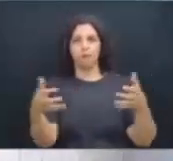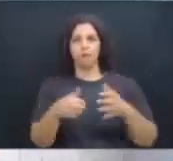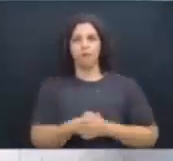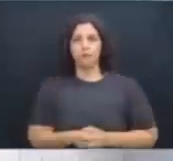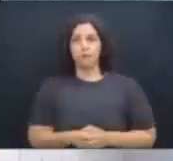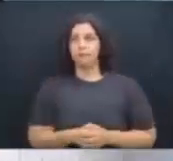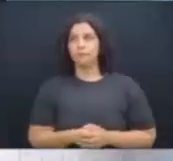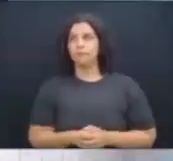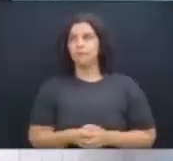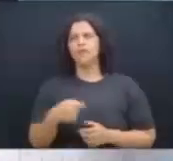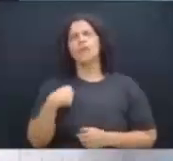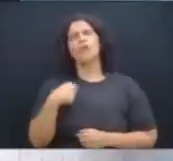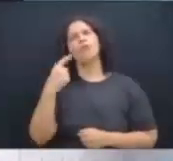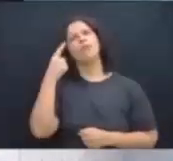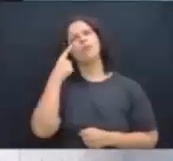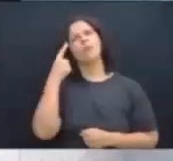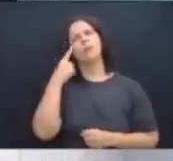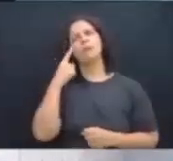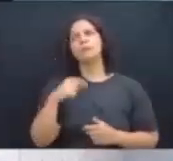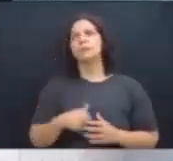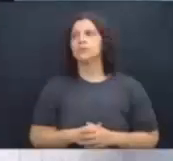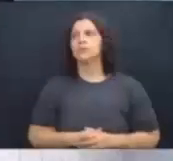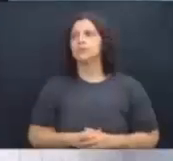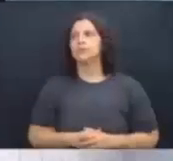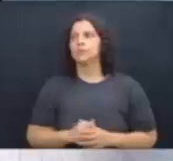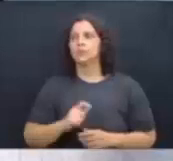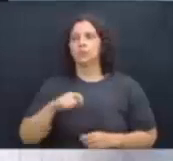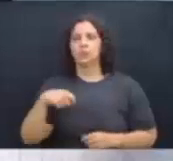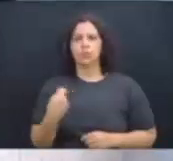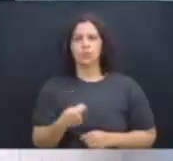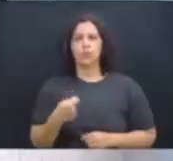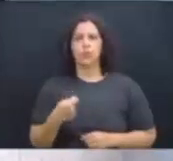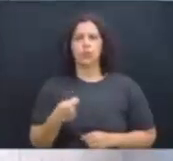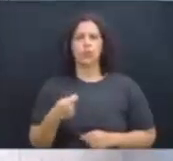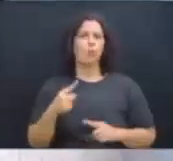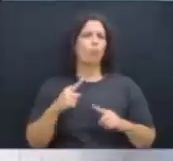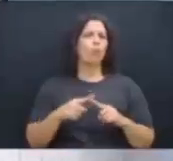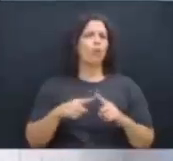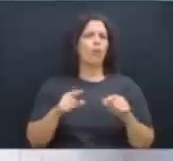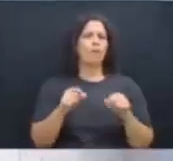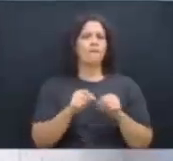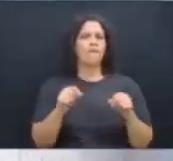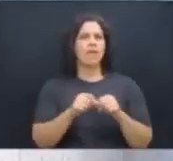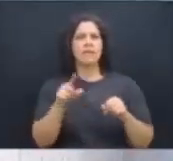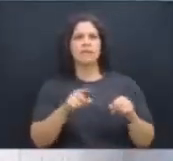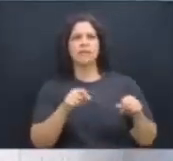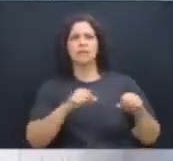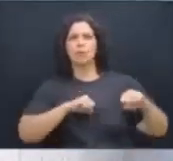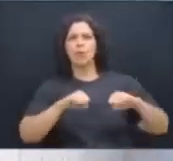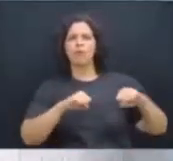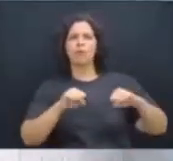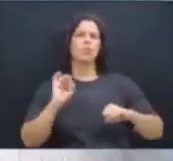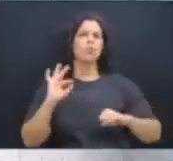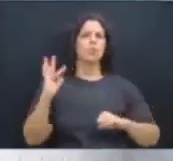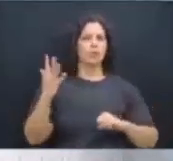fui pensar sobre o que ocasionou toda essa grande repercussão.